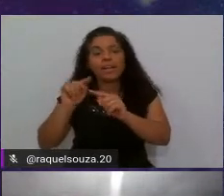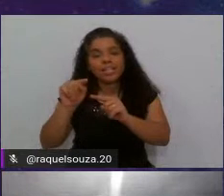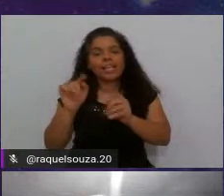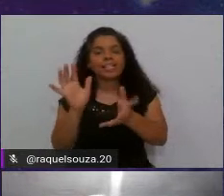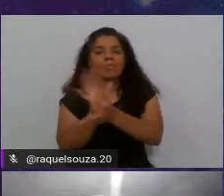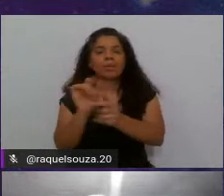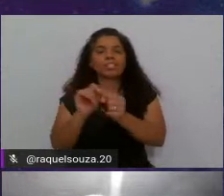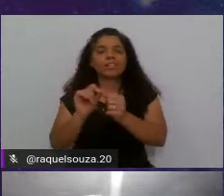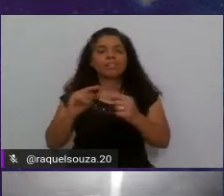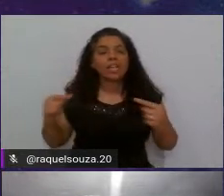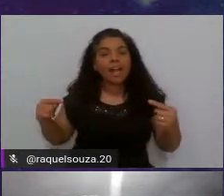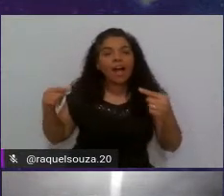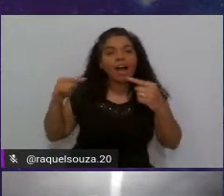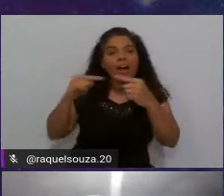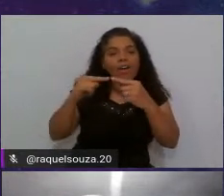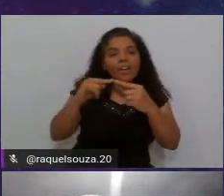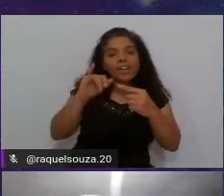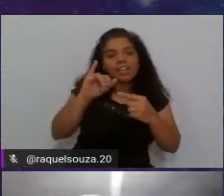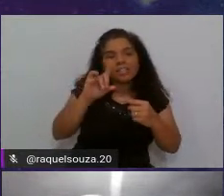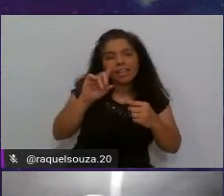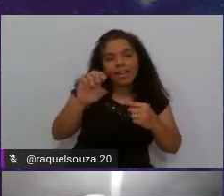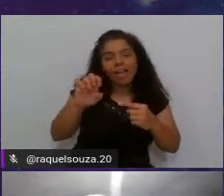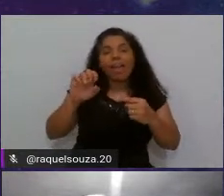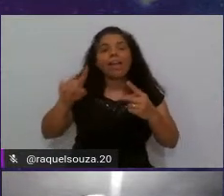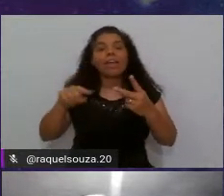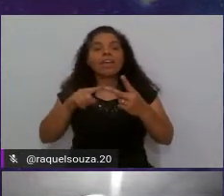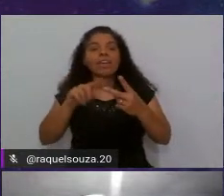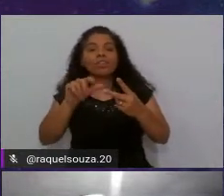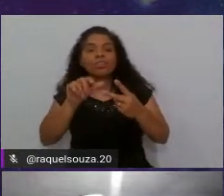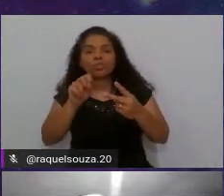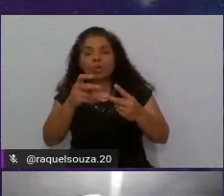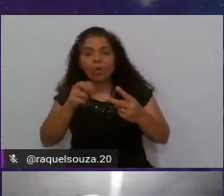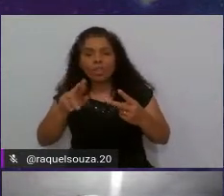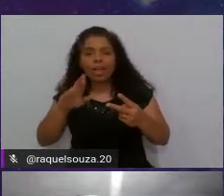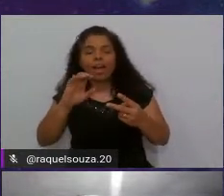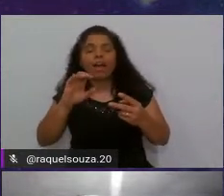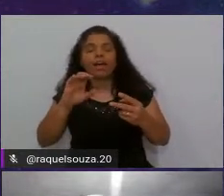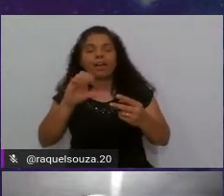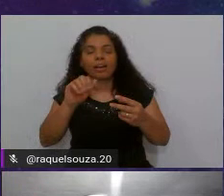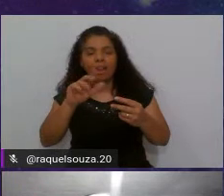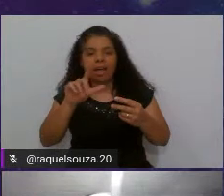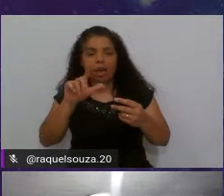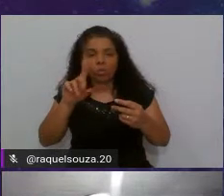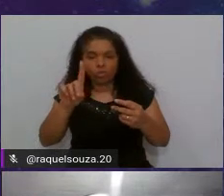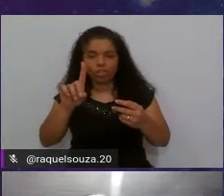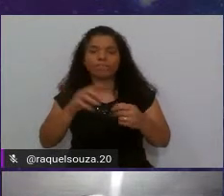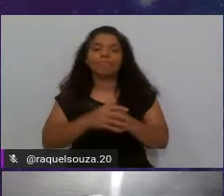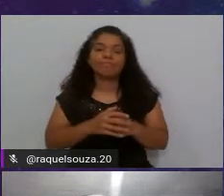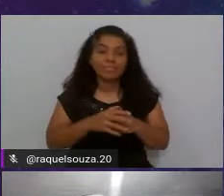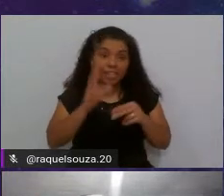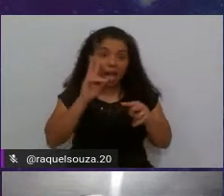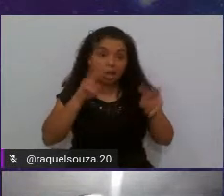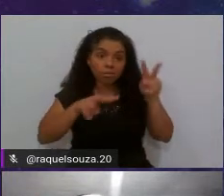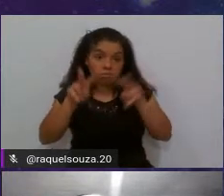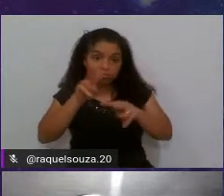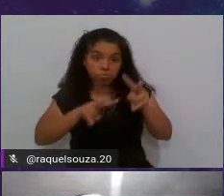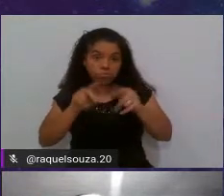fazendo a conexão entre a IDE e o seu sonar cloud está verificando